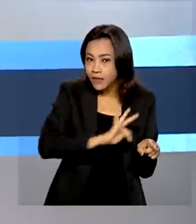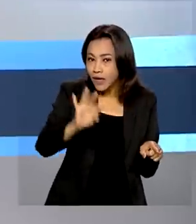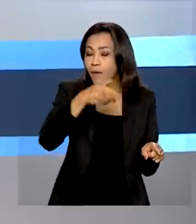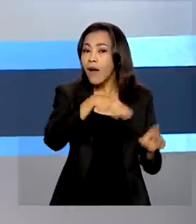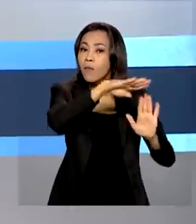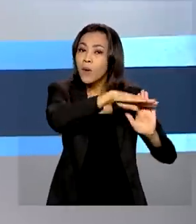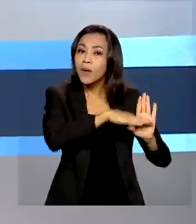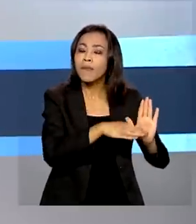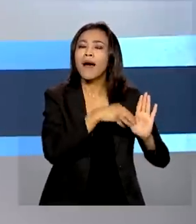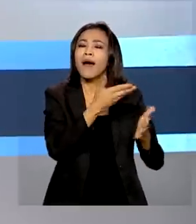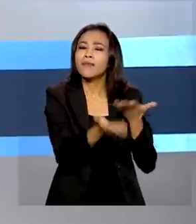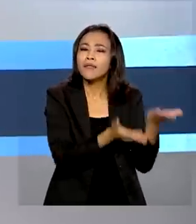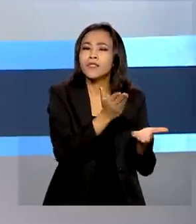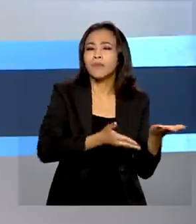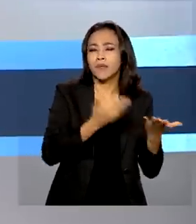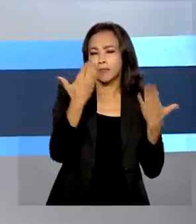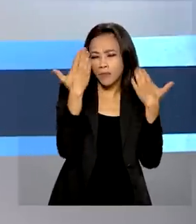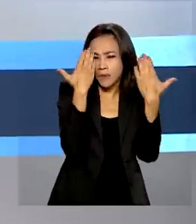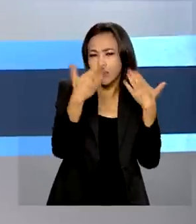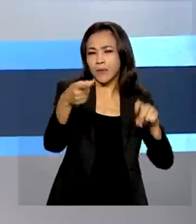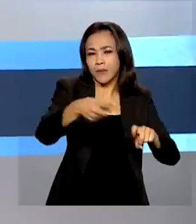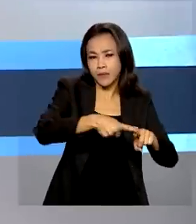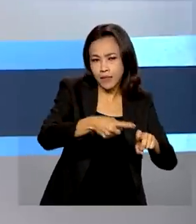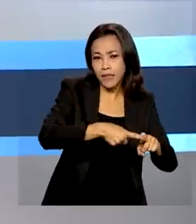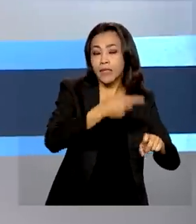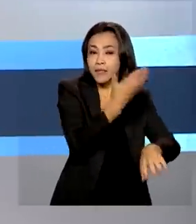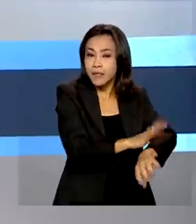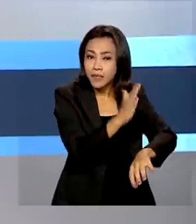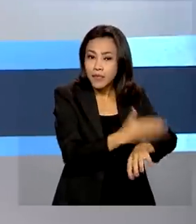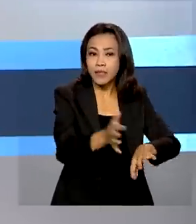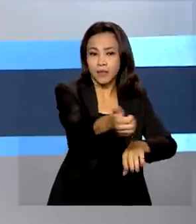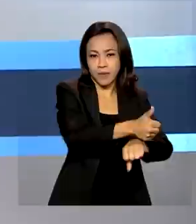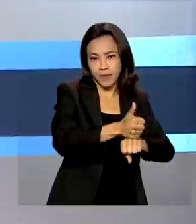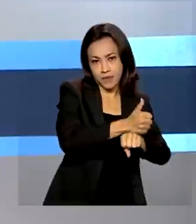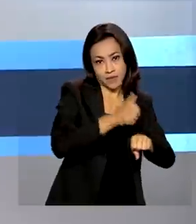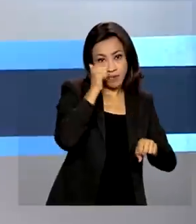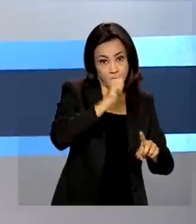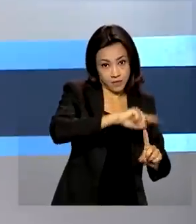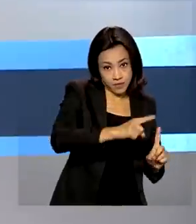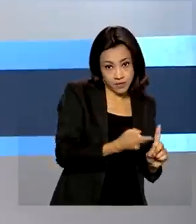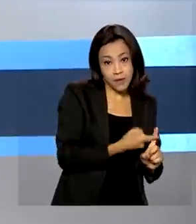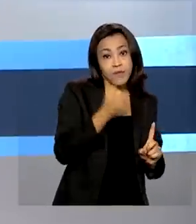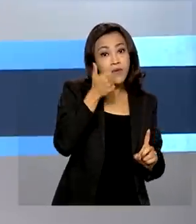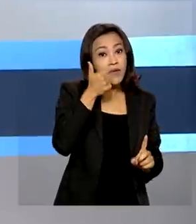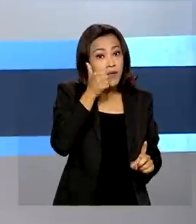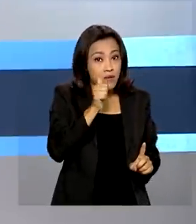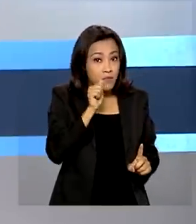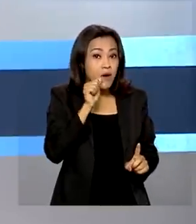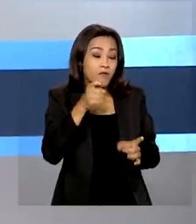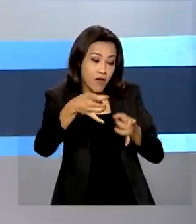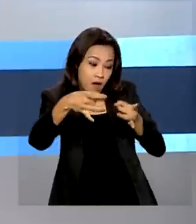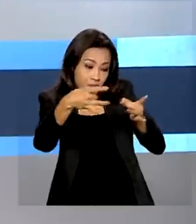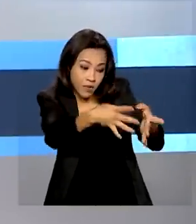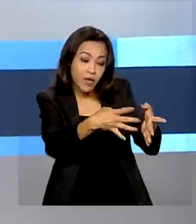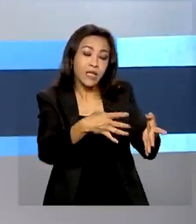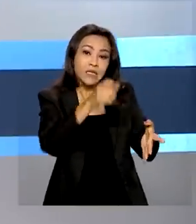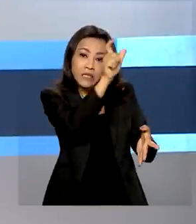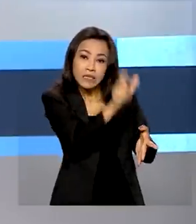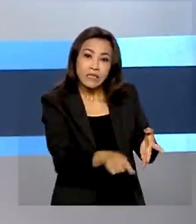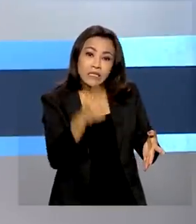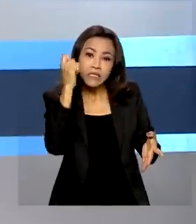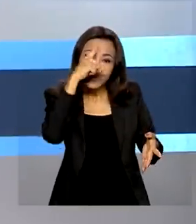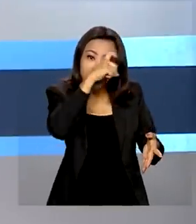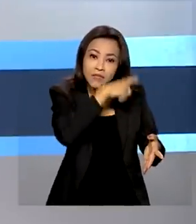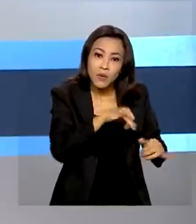atendimento médico, psicológico e capacitação profissional para grávidas e mães que foram abandonadas, que passam por dificuldades